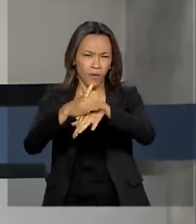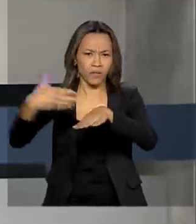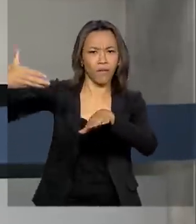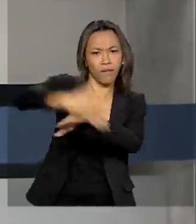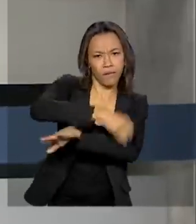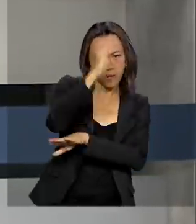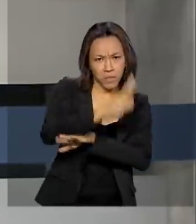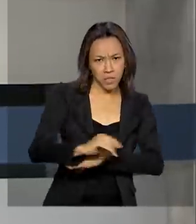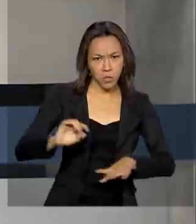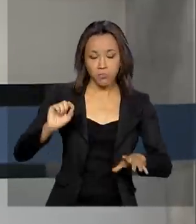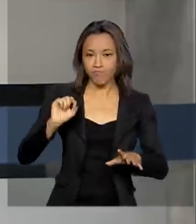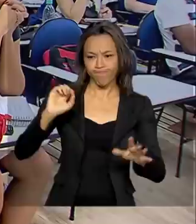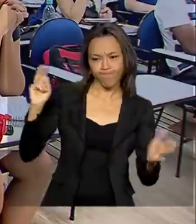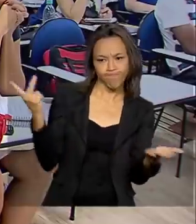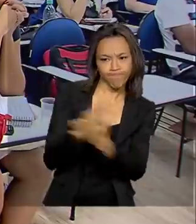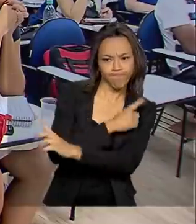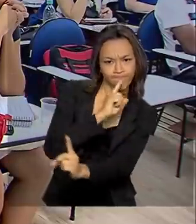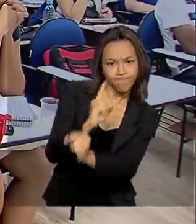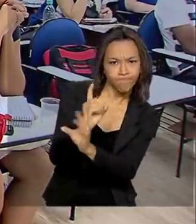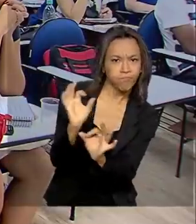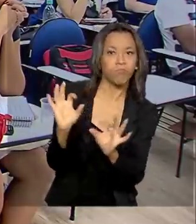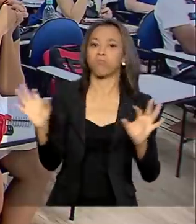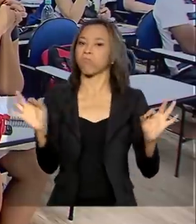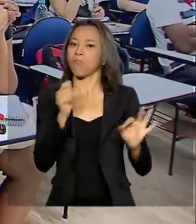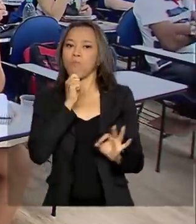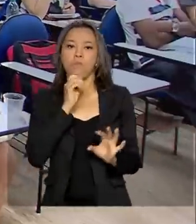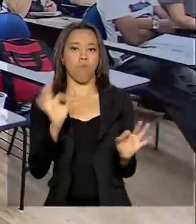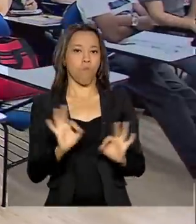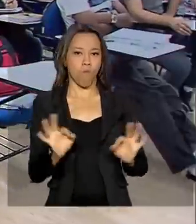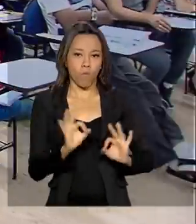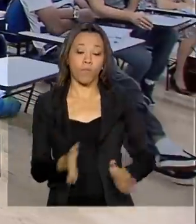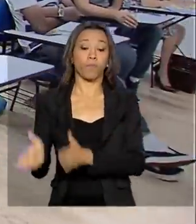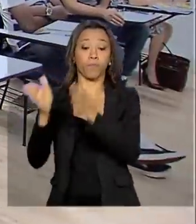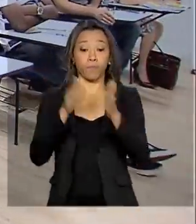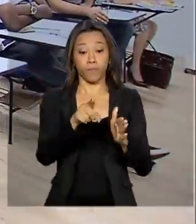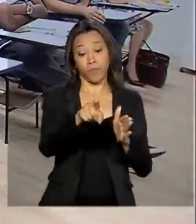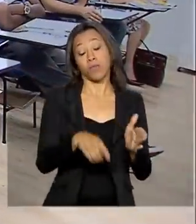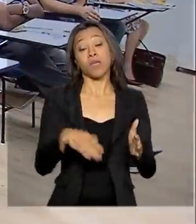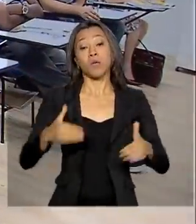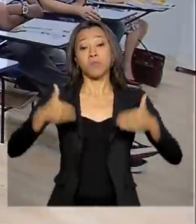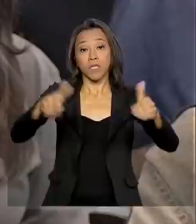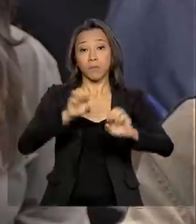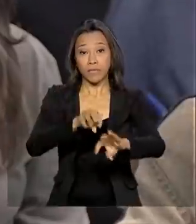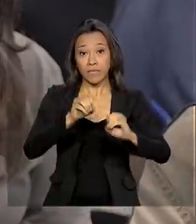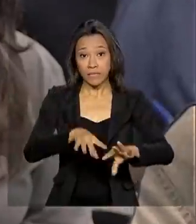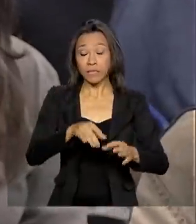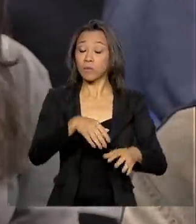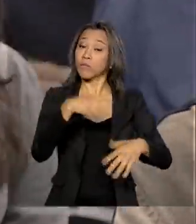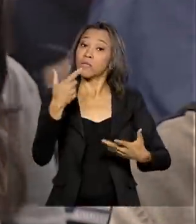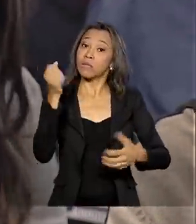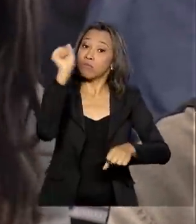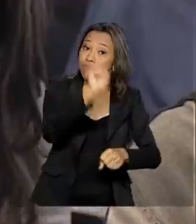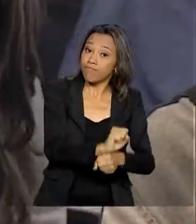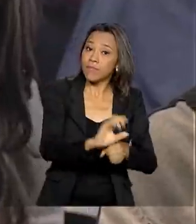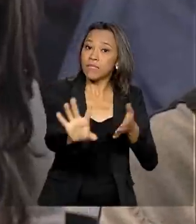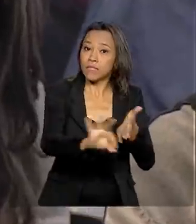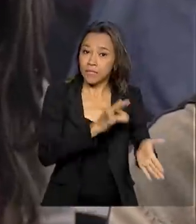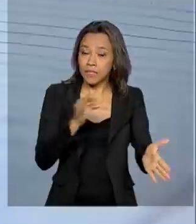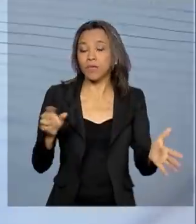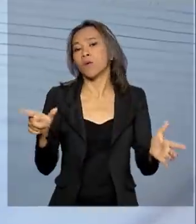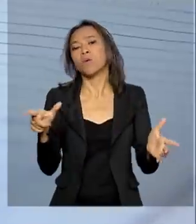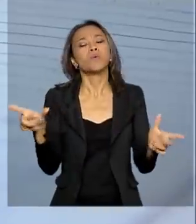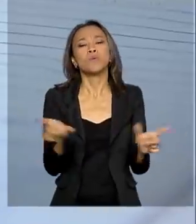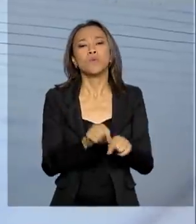suspeitos no Brasil. Ministério da Educação suspende inscrições para o programa Universidade para Todos e recorre à